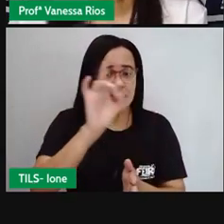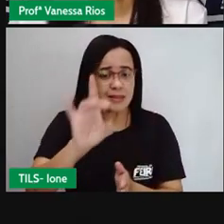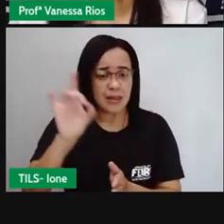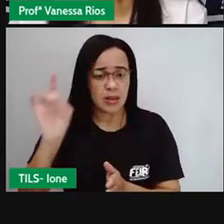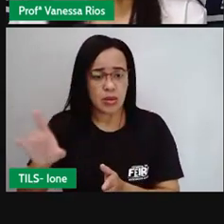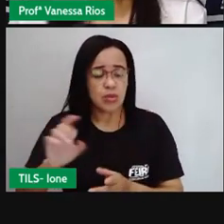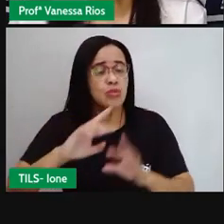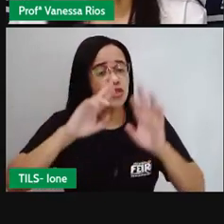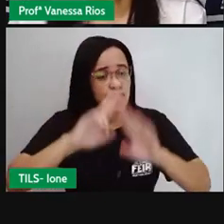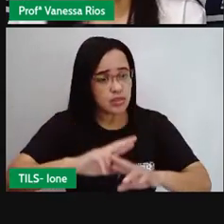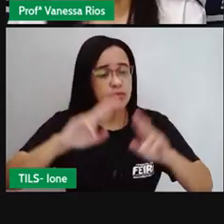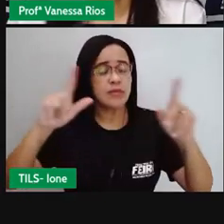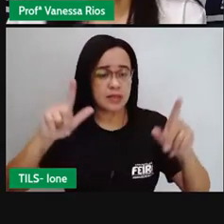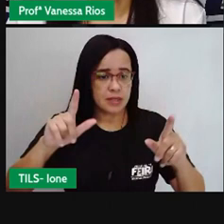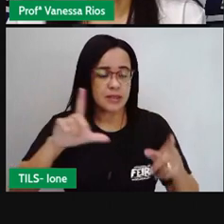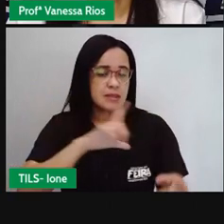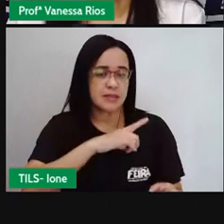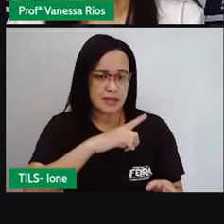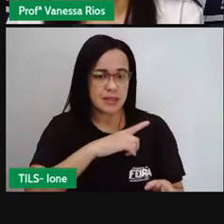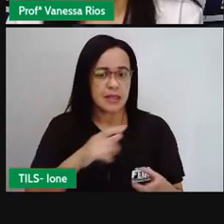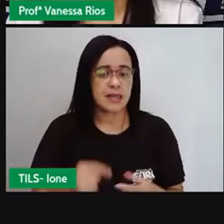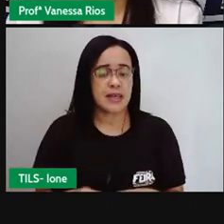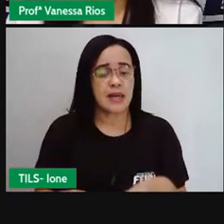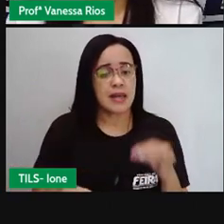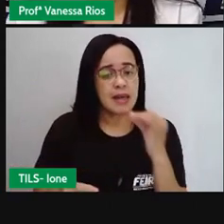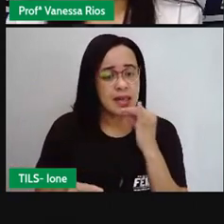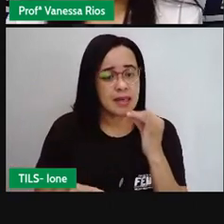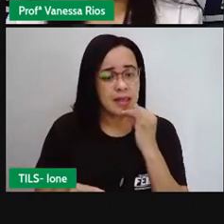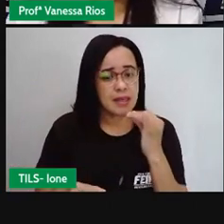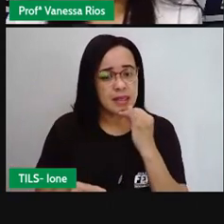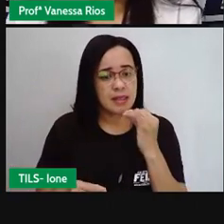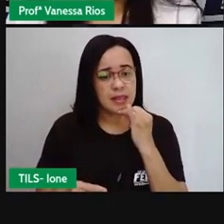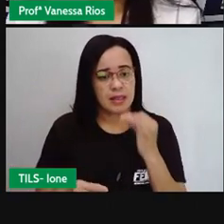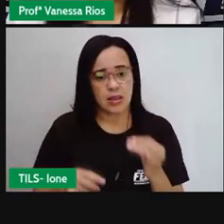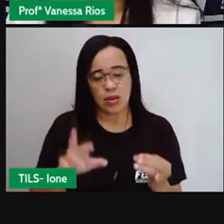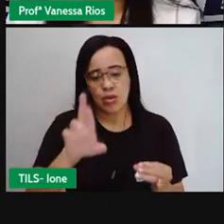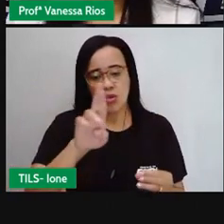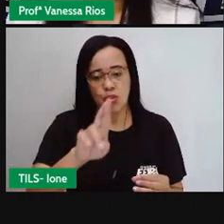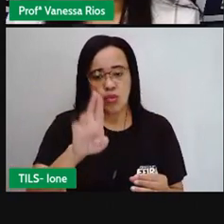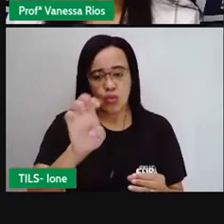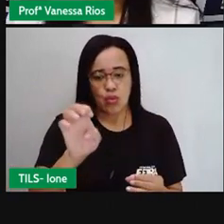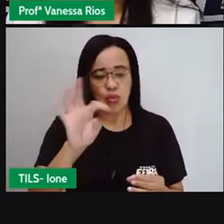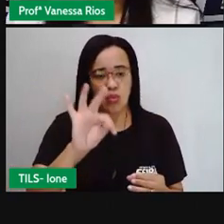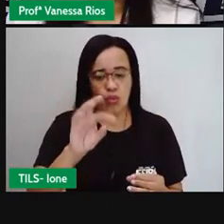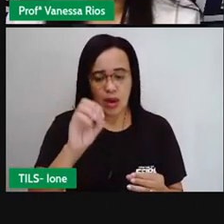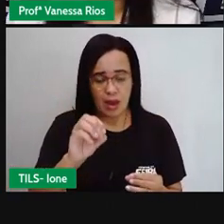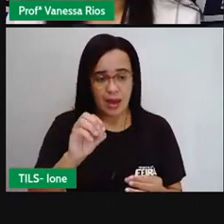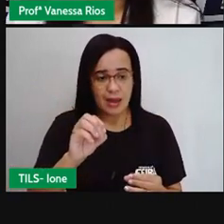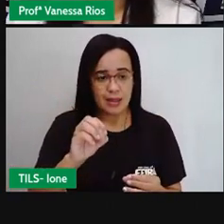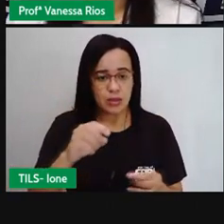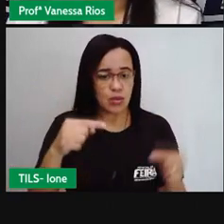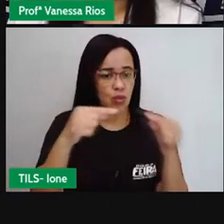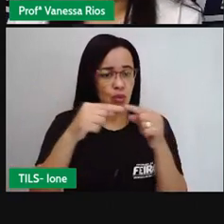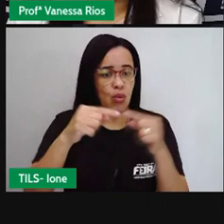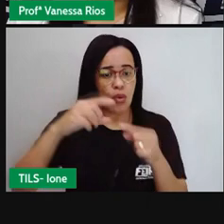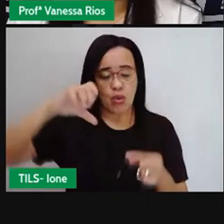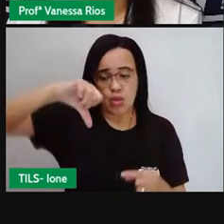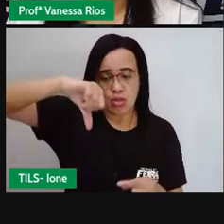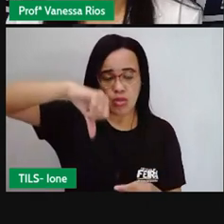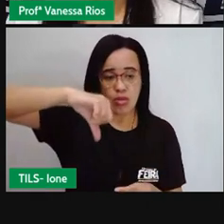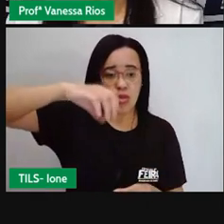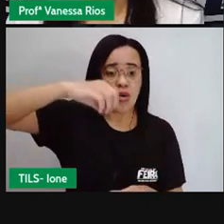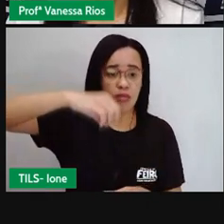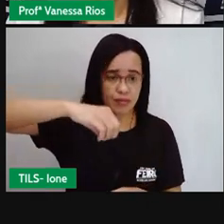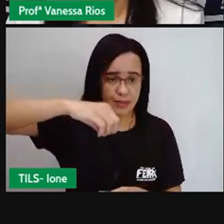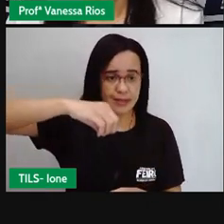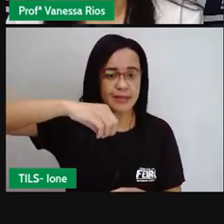O ângulo reto tem a medida de 90 graus. Então, o ângulo reto é esse aqui, tem uma medida de 90 graus.